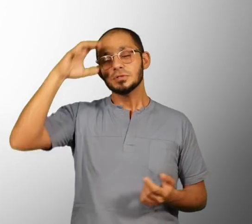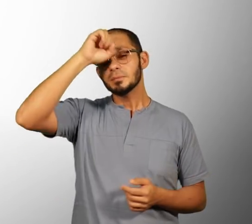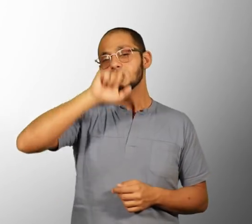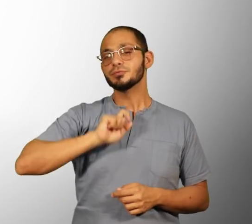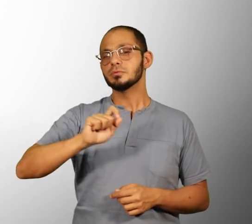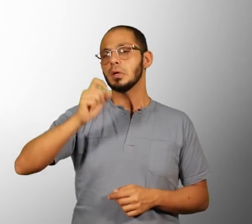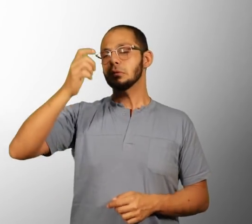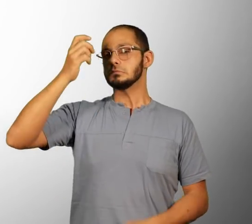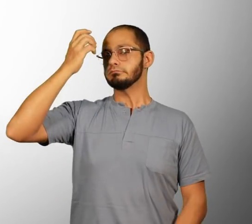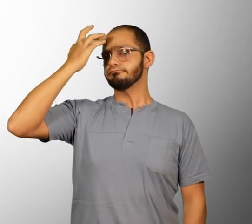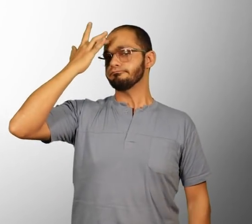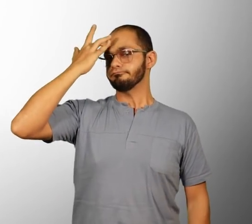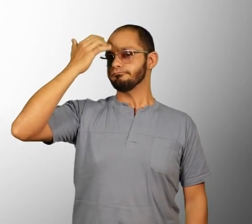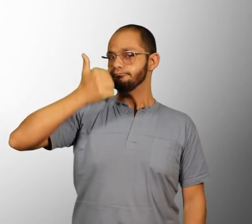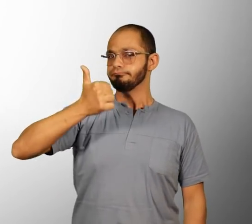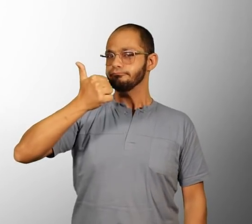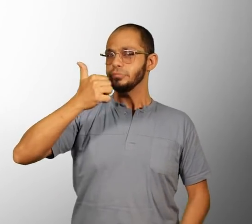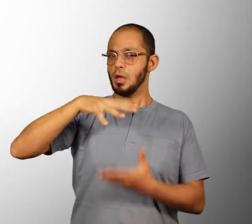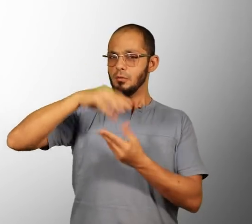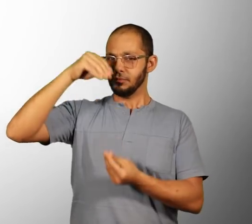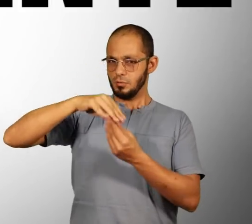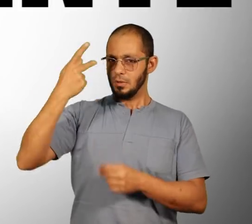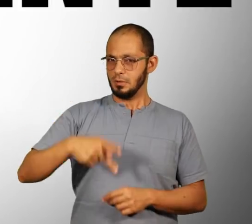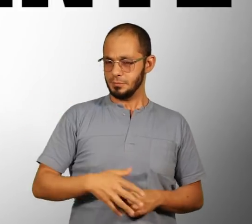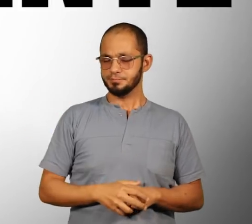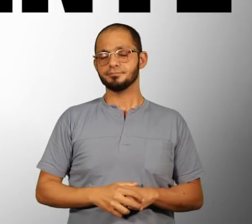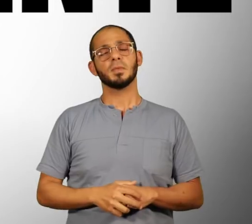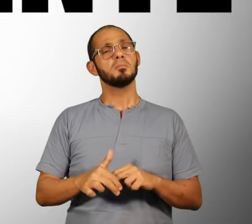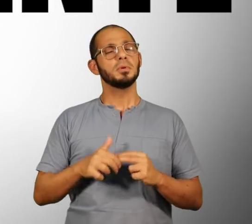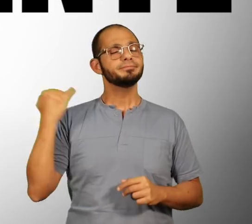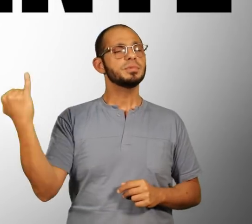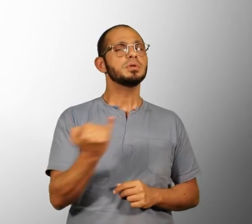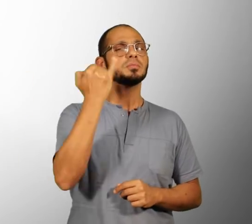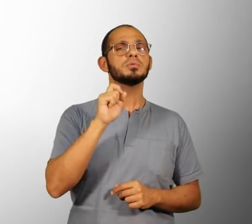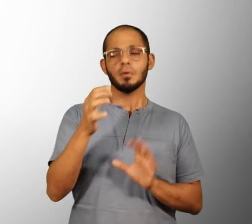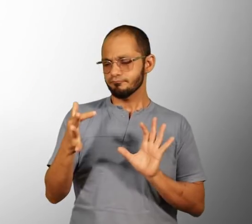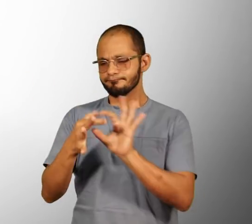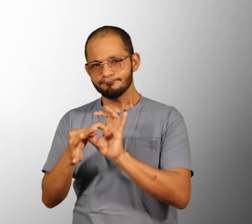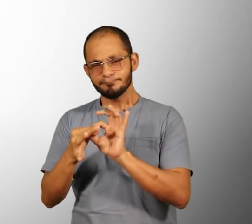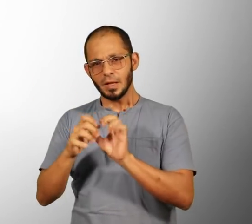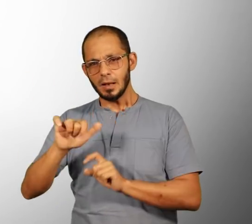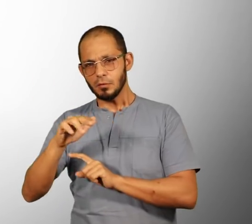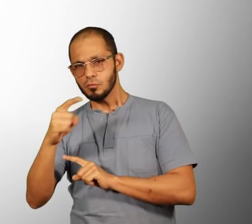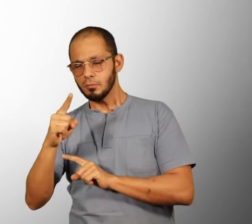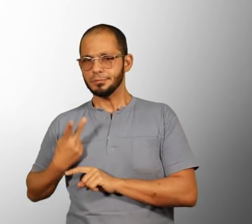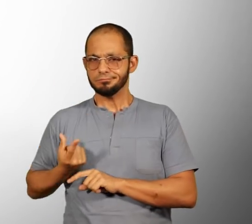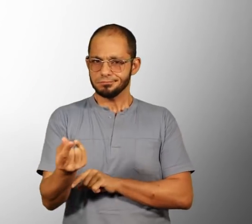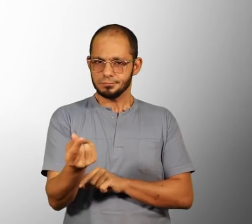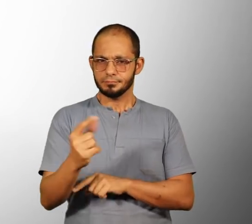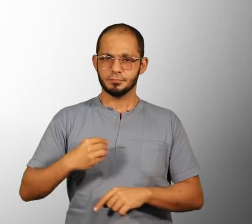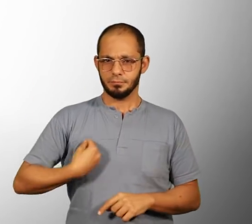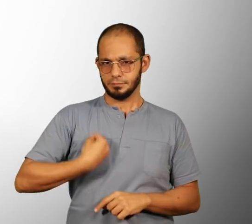A gente aprende muito a amadurecer, espiritualmente principalmente. E eu acho que é o mais importante que você crie a